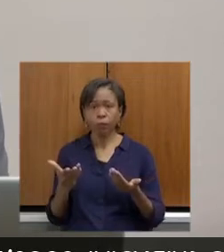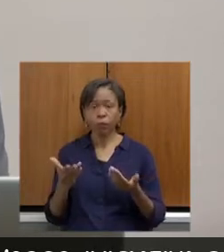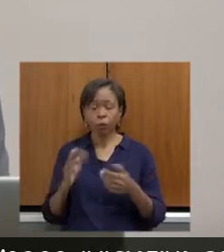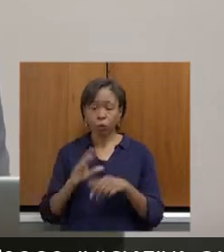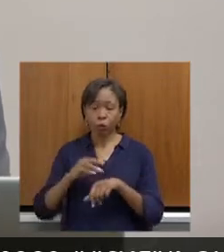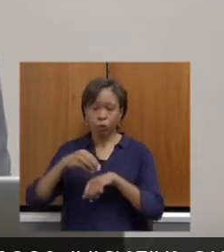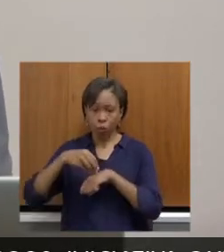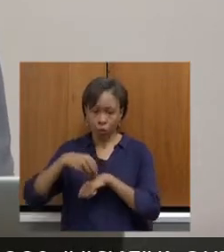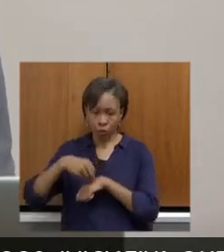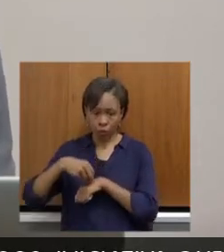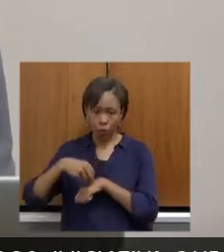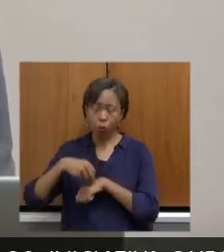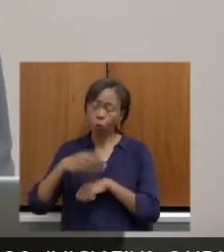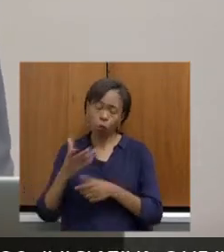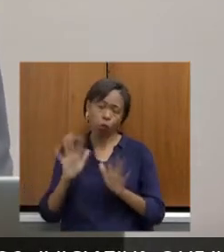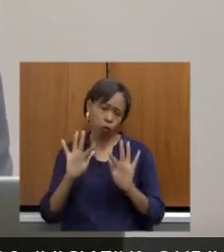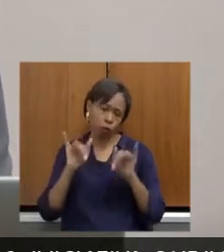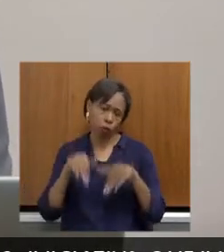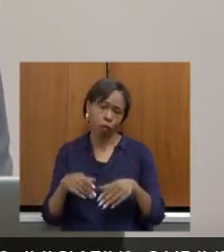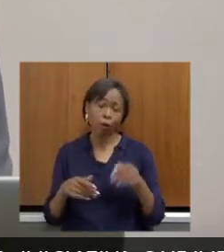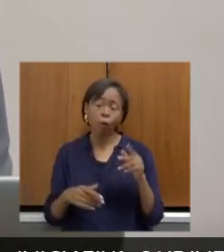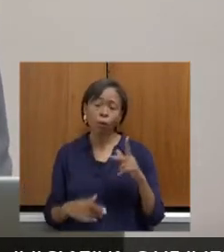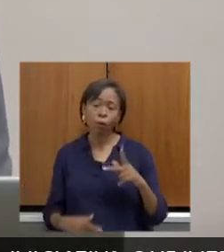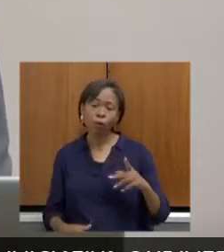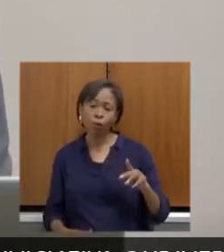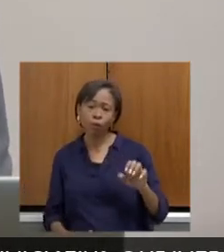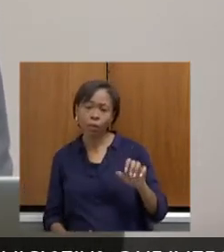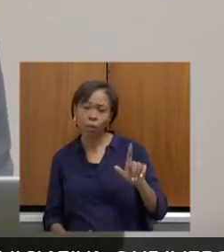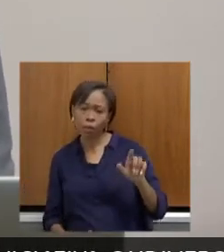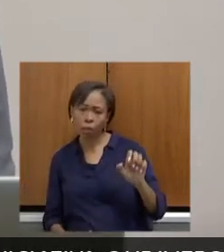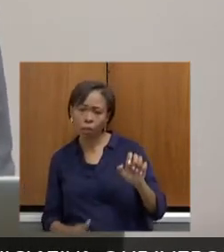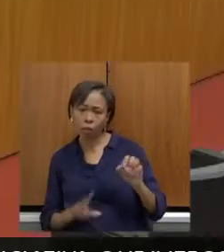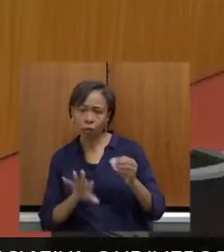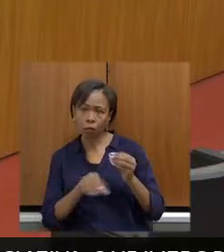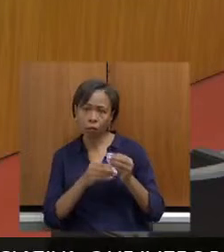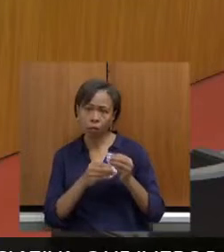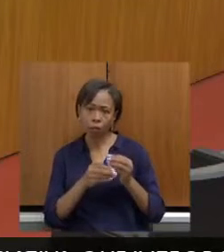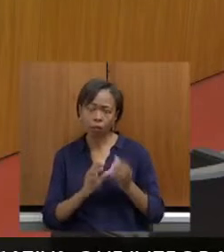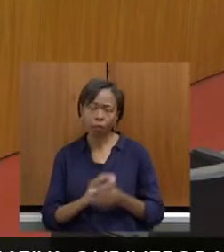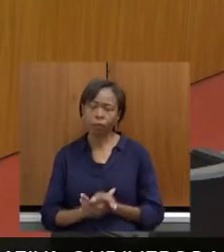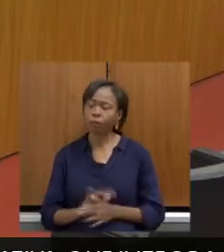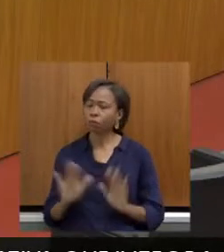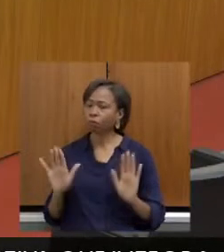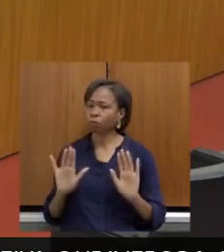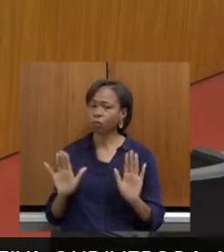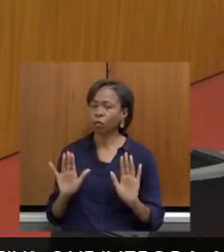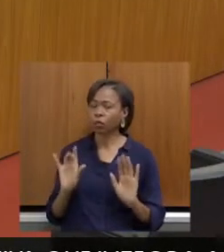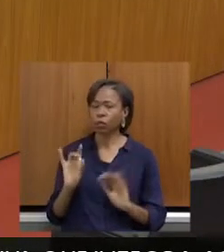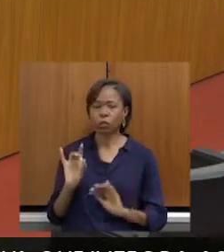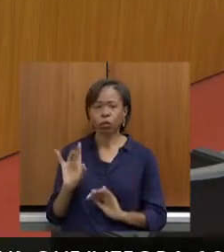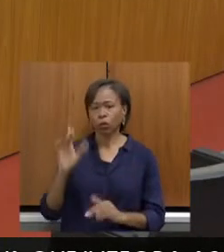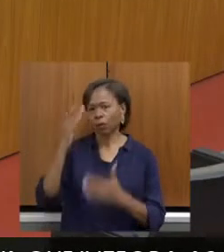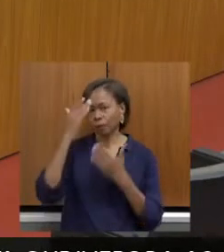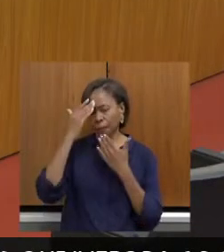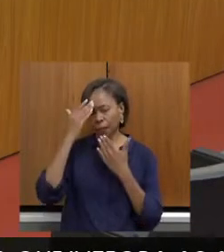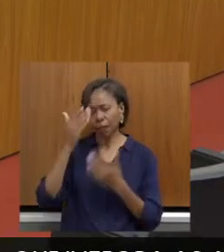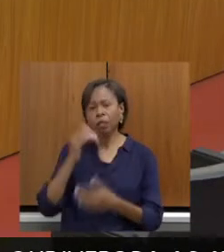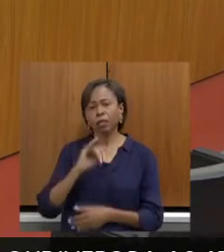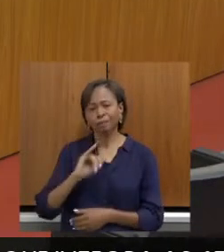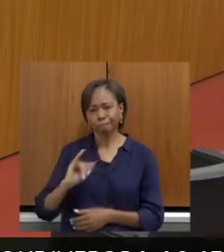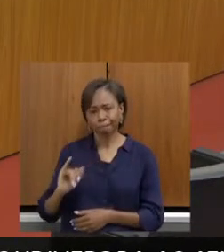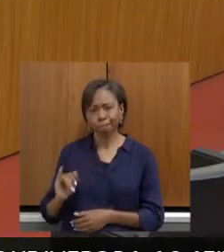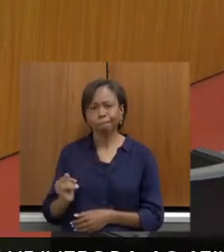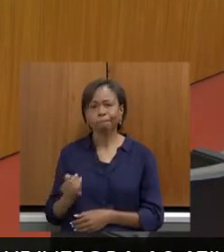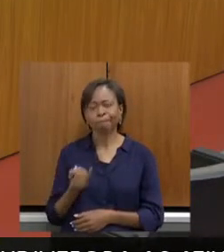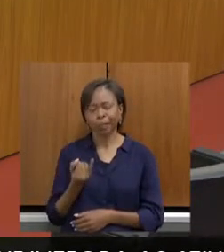finais. Pelé, se você quiser acrescentar mais alguma coisa. Não, deputado, eu só queria agradecer essa oportunidade